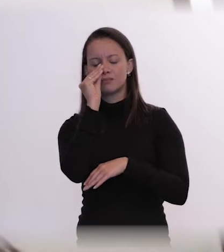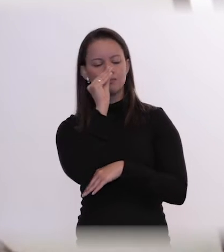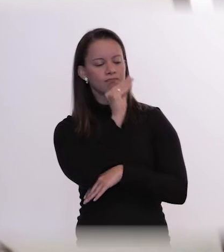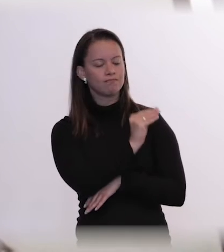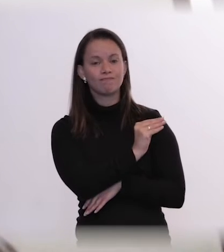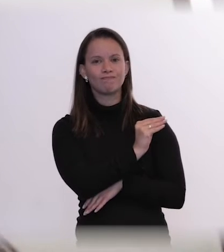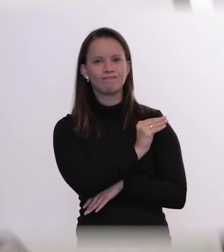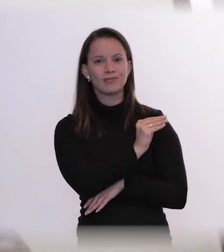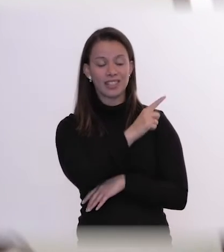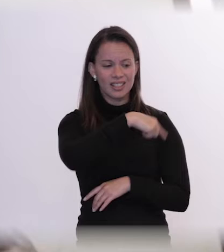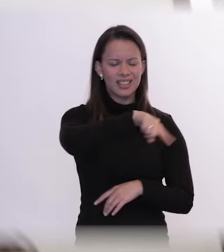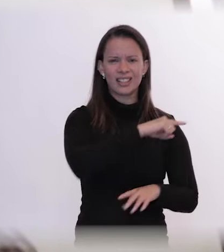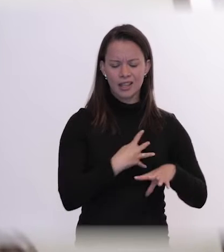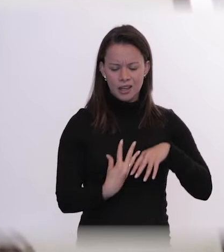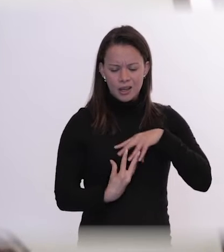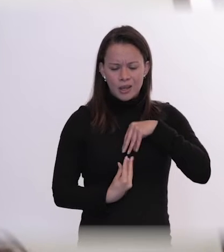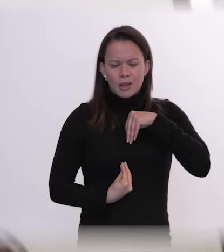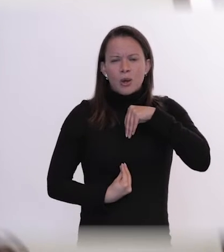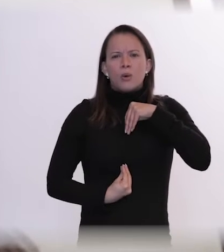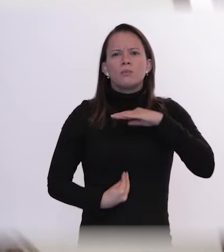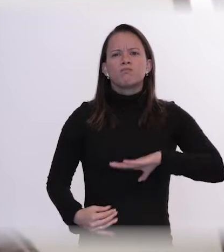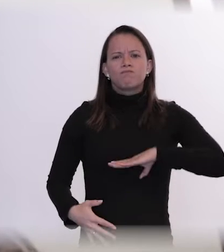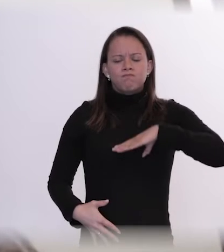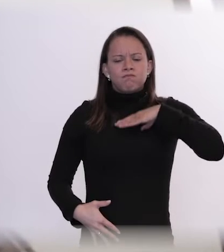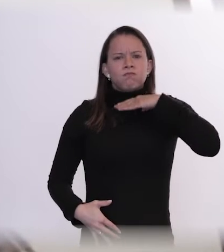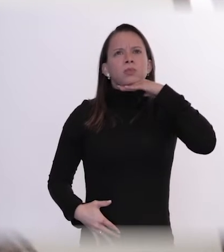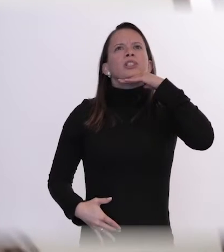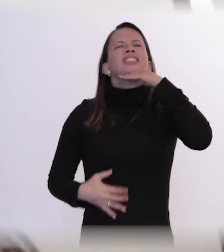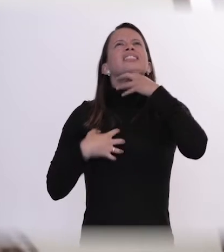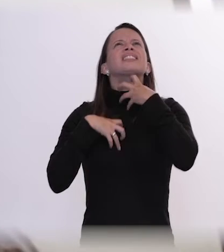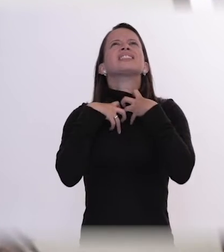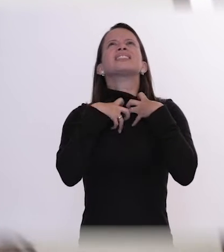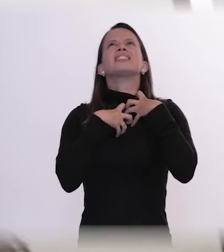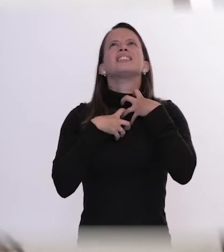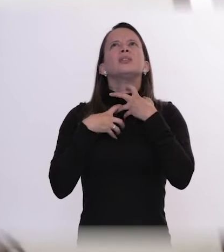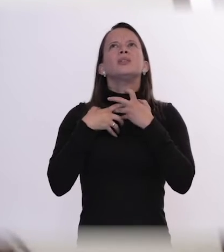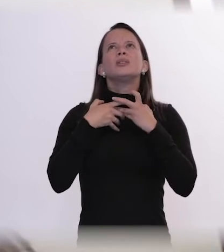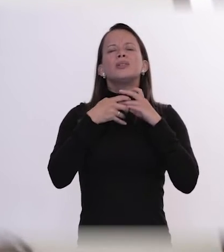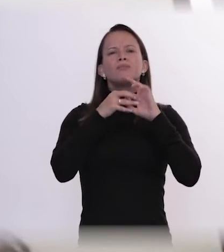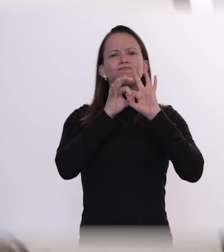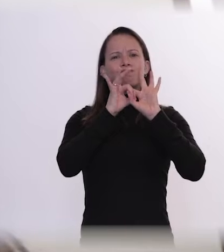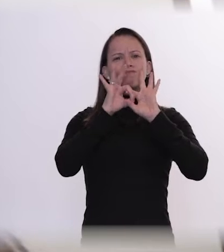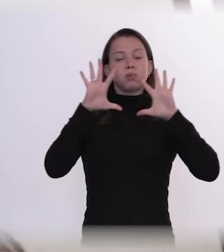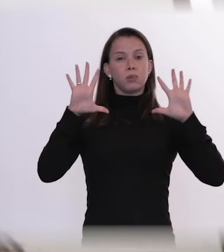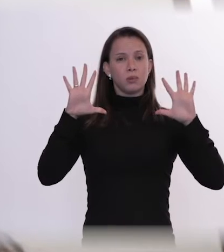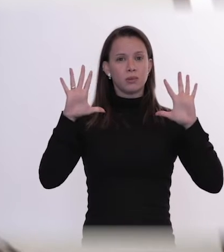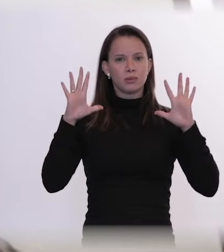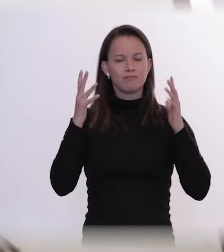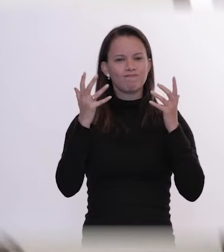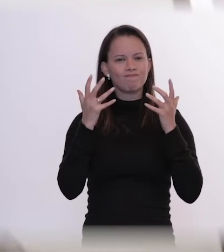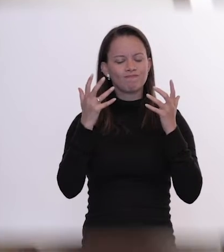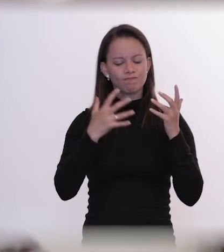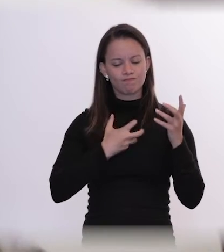E a dor da alma deles se torna tão sufocante que eles querem se libertar dessa dor da frustração, da decepção, de saberem